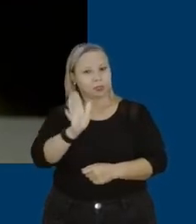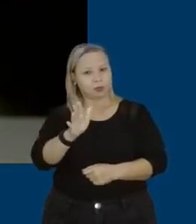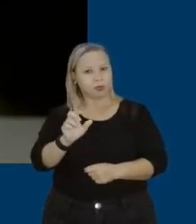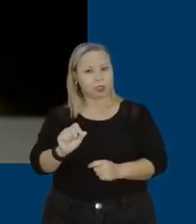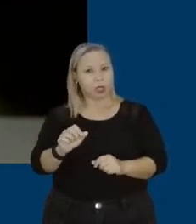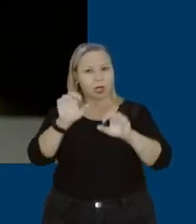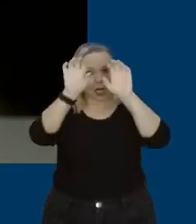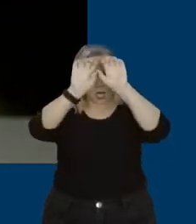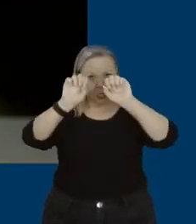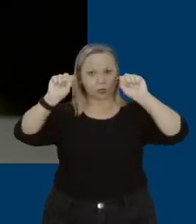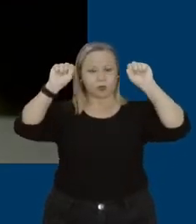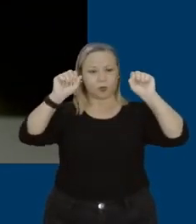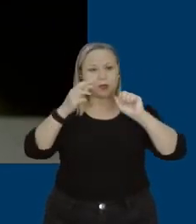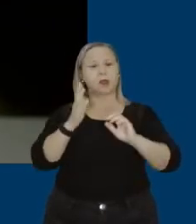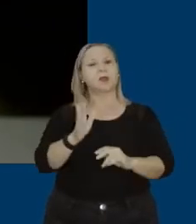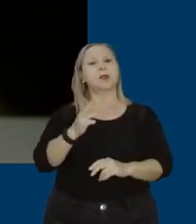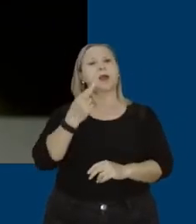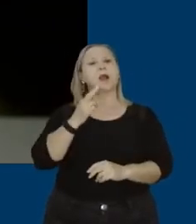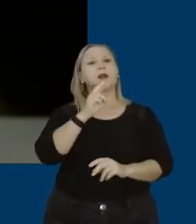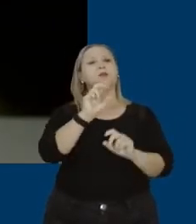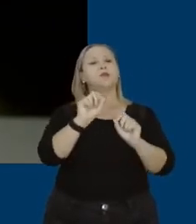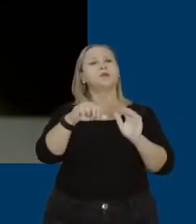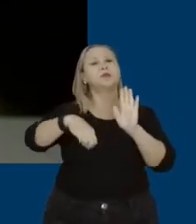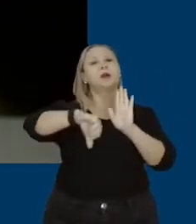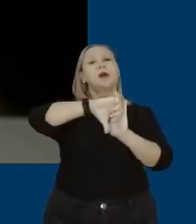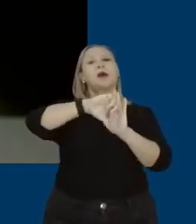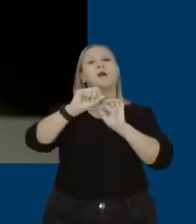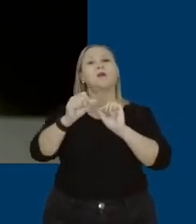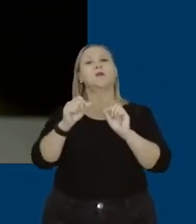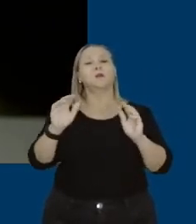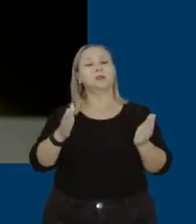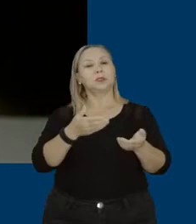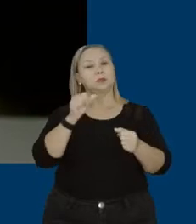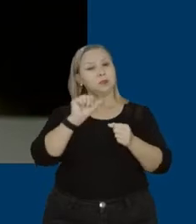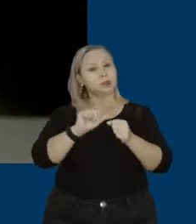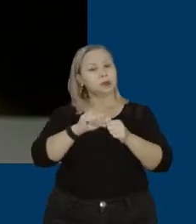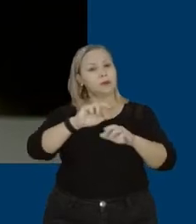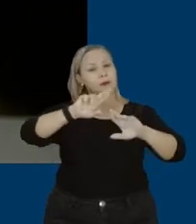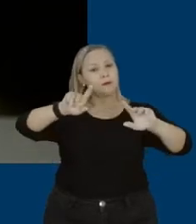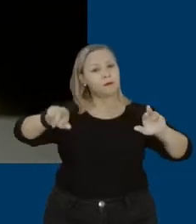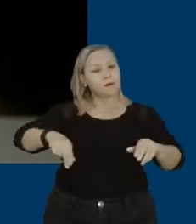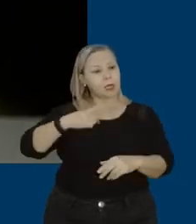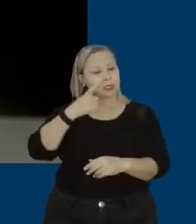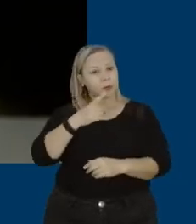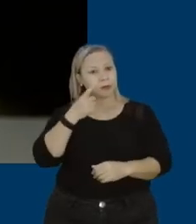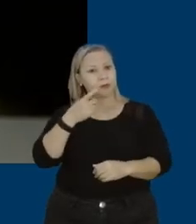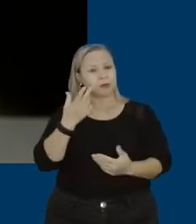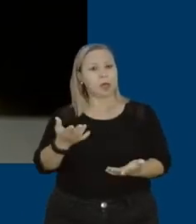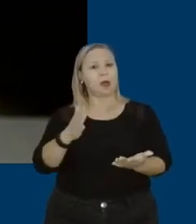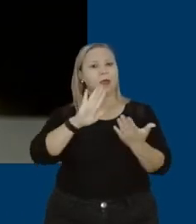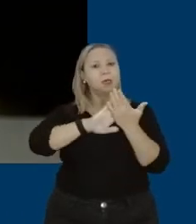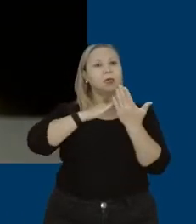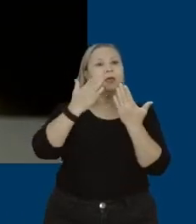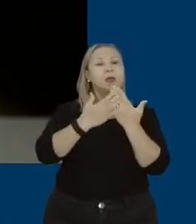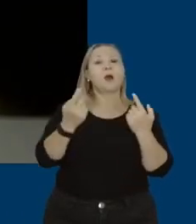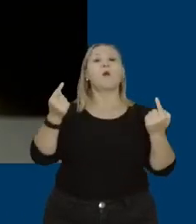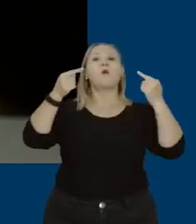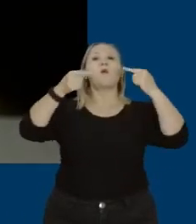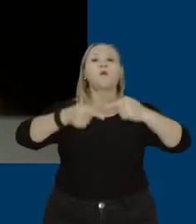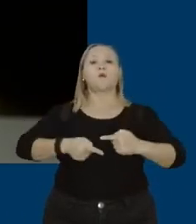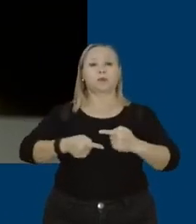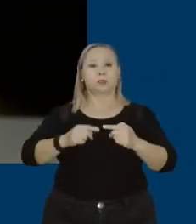Federal responde por aqueles crimes que cometeram vários deputados de atentados contra a democracia.